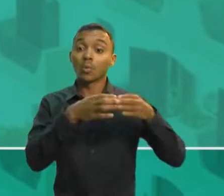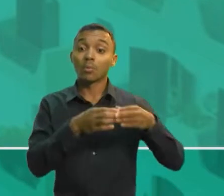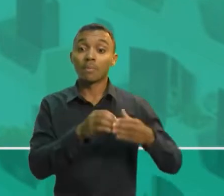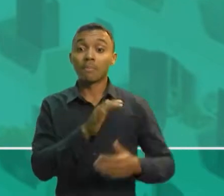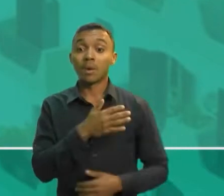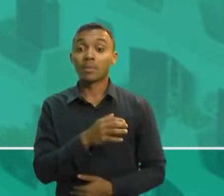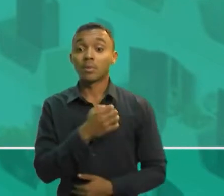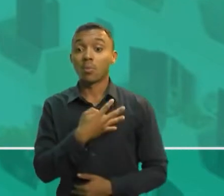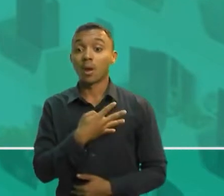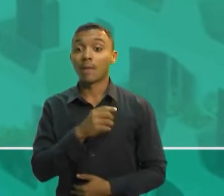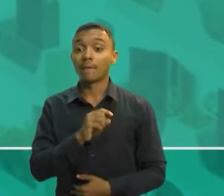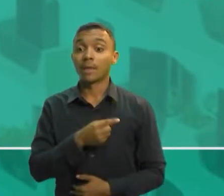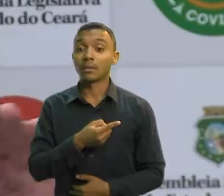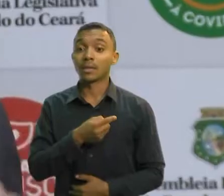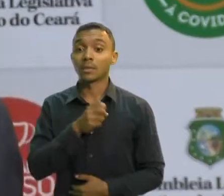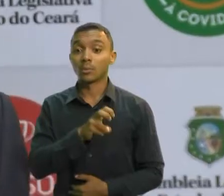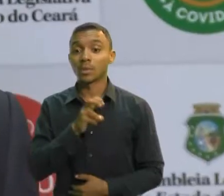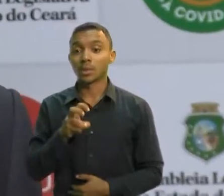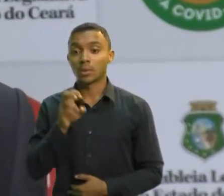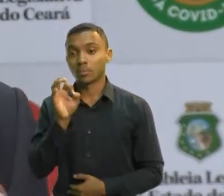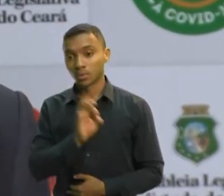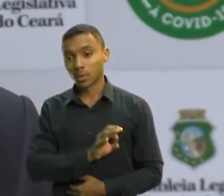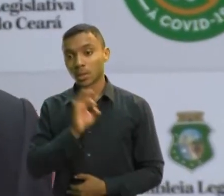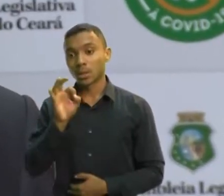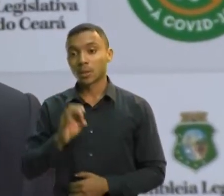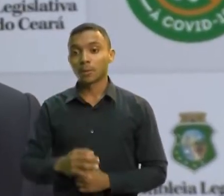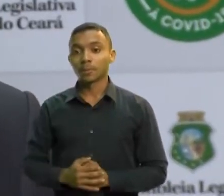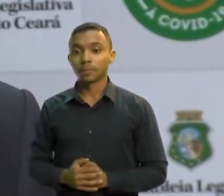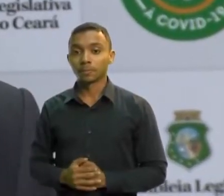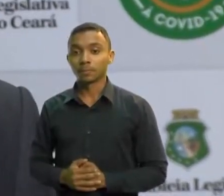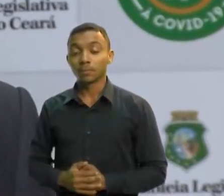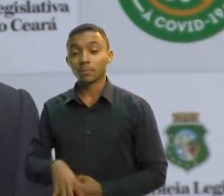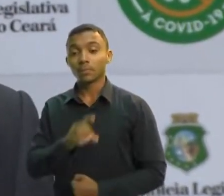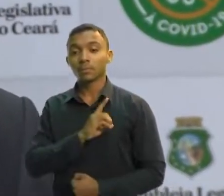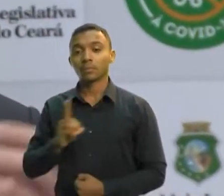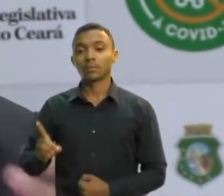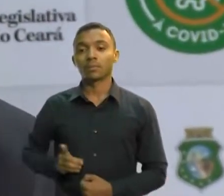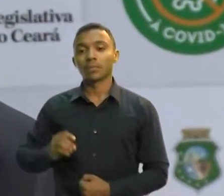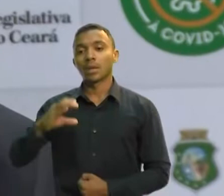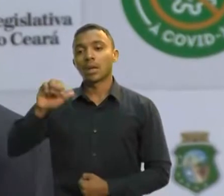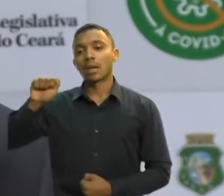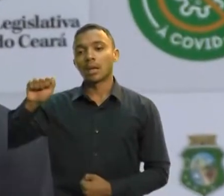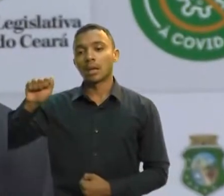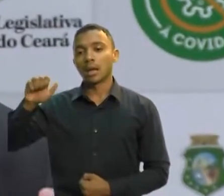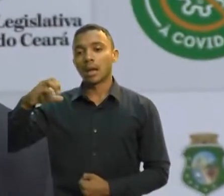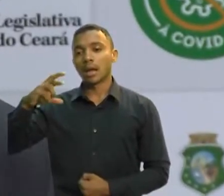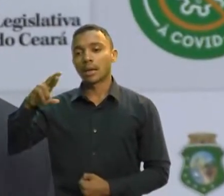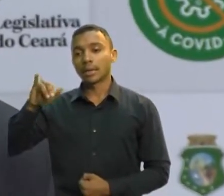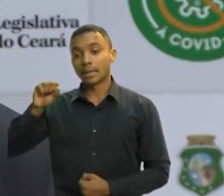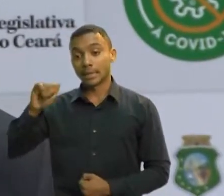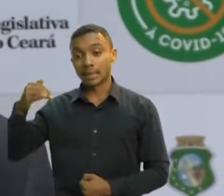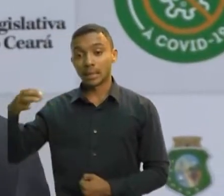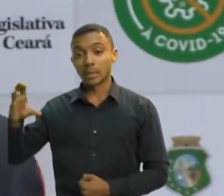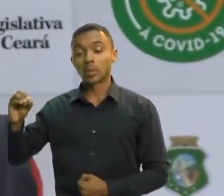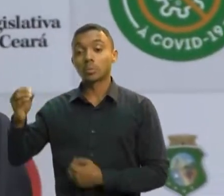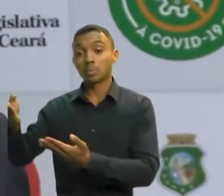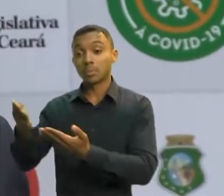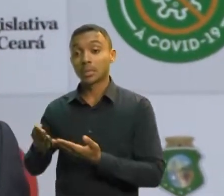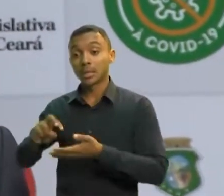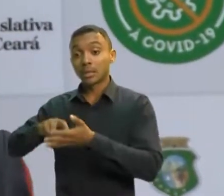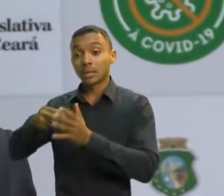,55%. Segundo o deputado Acrisio Sena, os dados refletem a falta de um plano